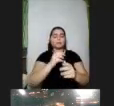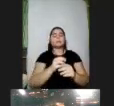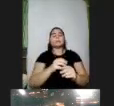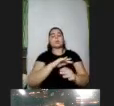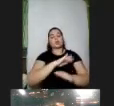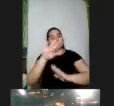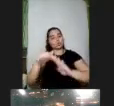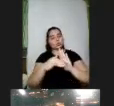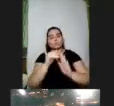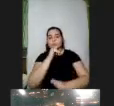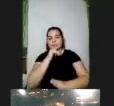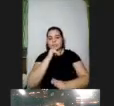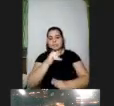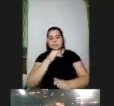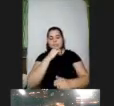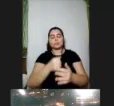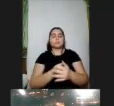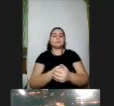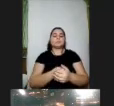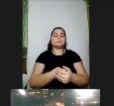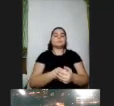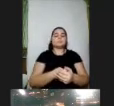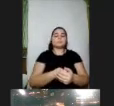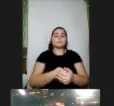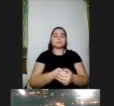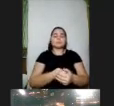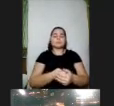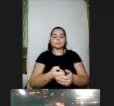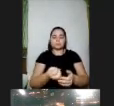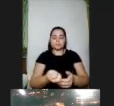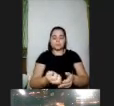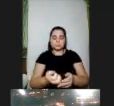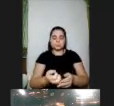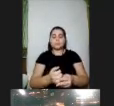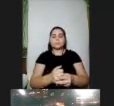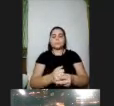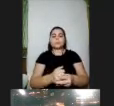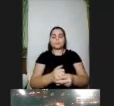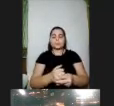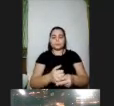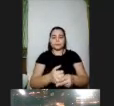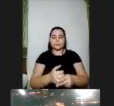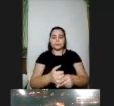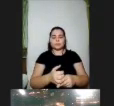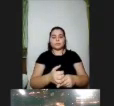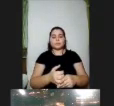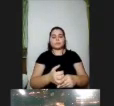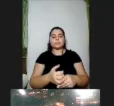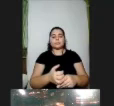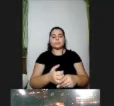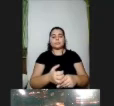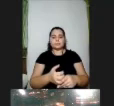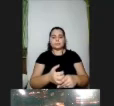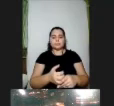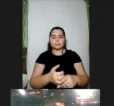identificar né como que a gente pode potencializar os estudantes o seu engajamento em relação ao seu perfil e não trabalhar